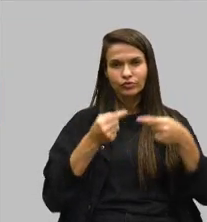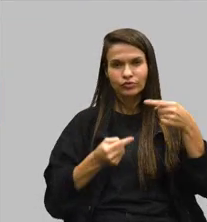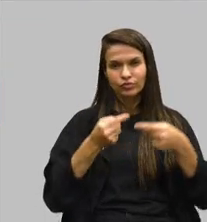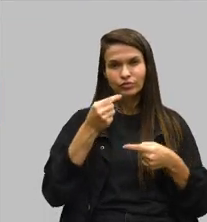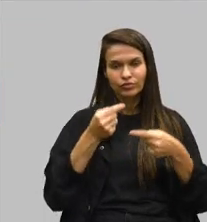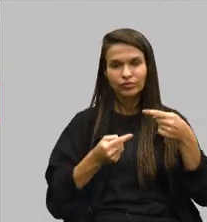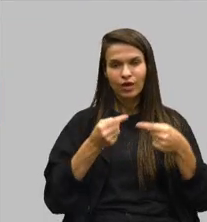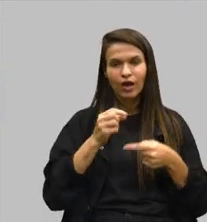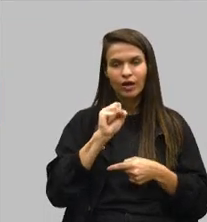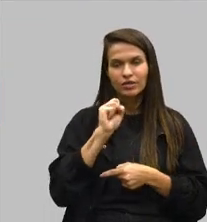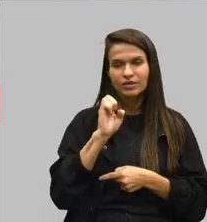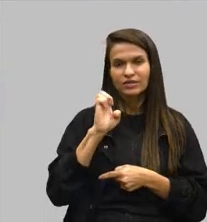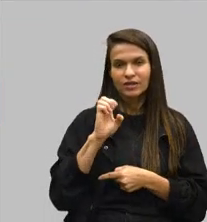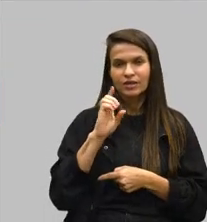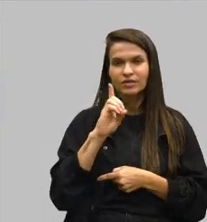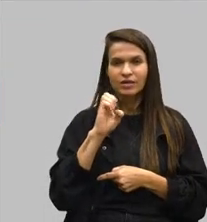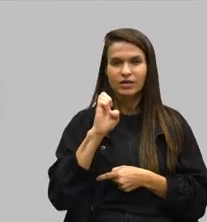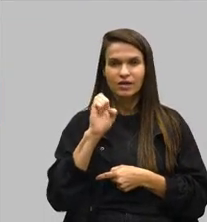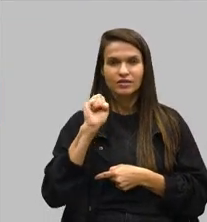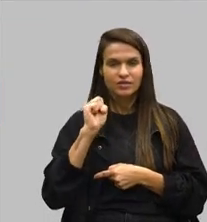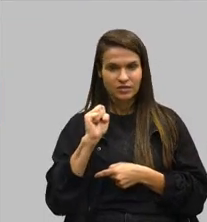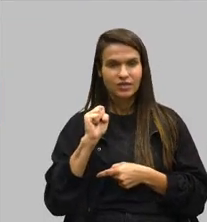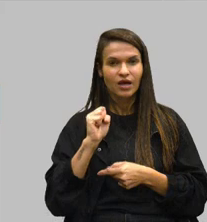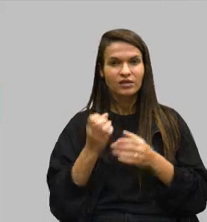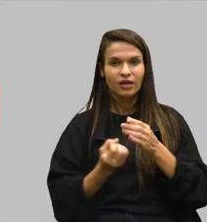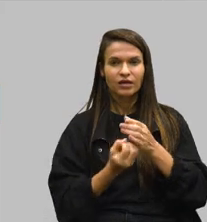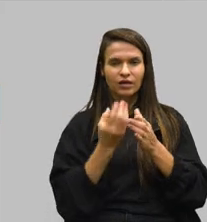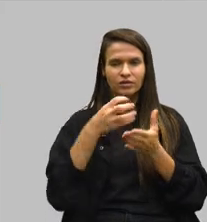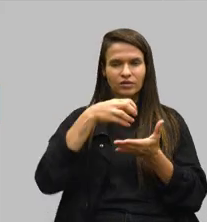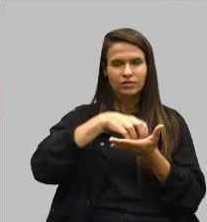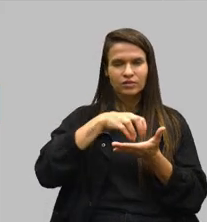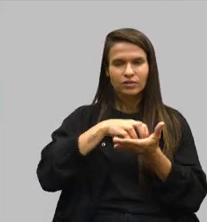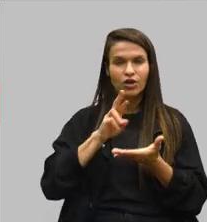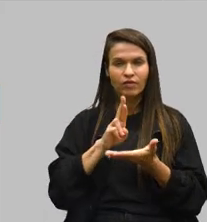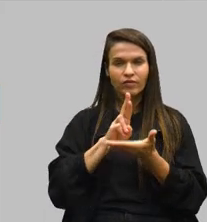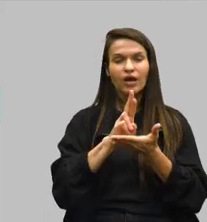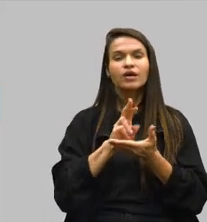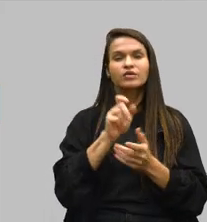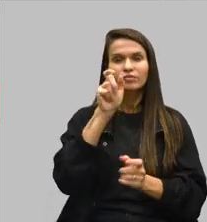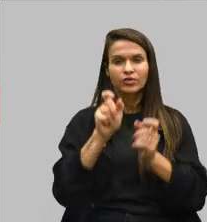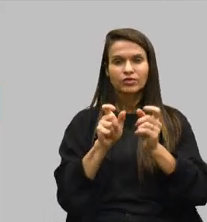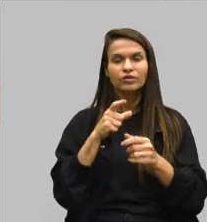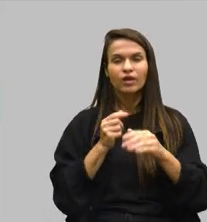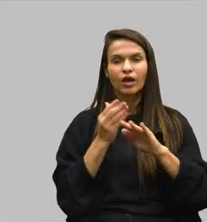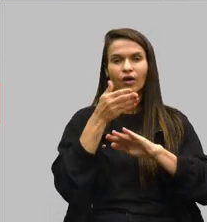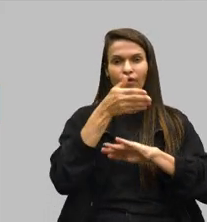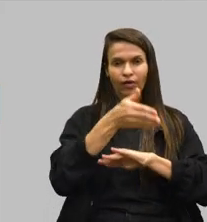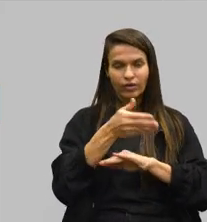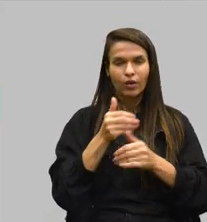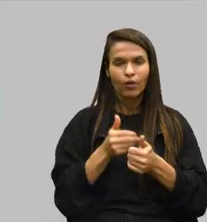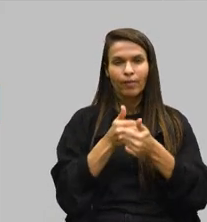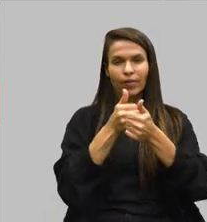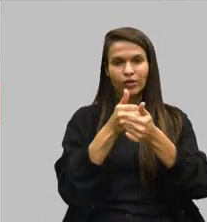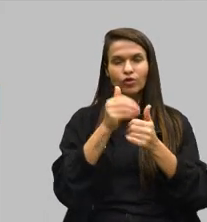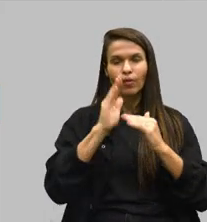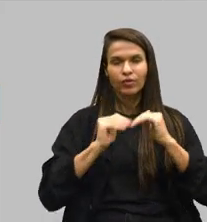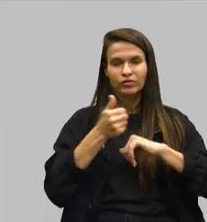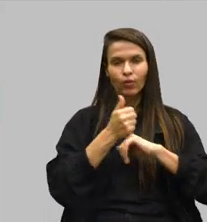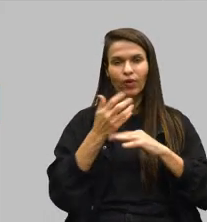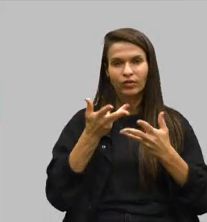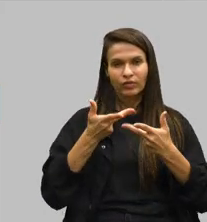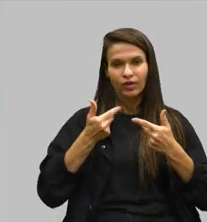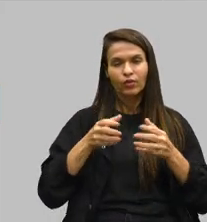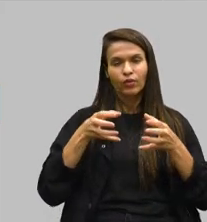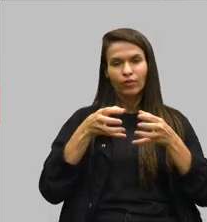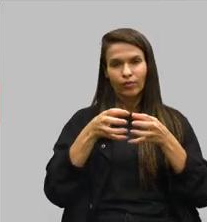CEDESI, a criação, de fato, desse centro de referência para que essas pessoas tenham acesso ao acompanhamento com os profissionais qualificados, com a